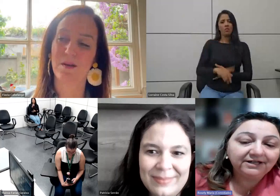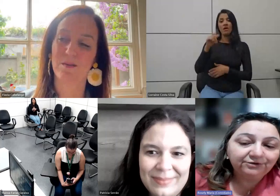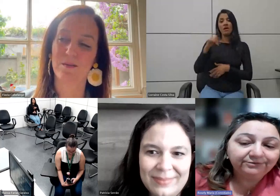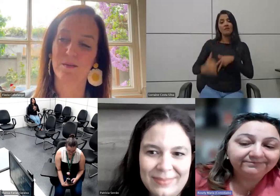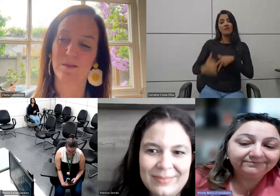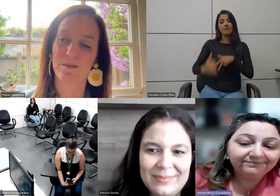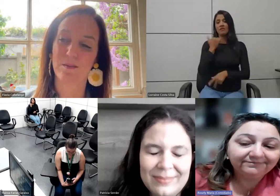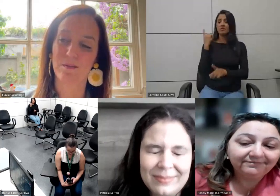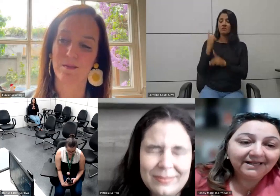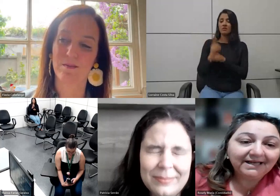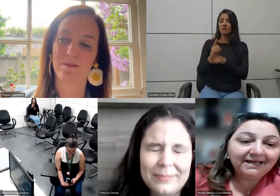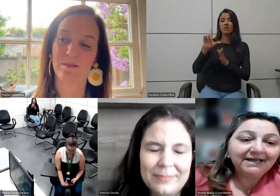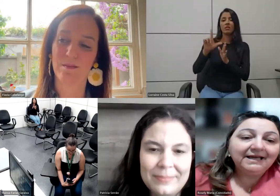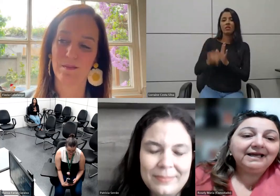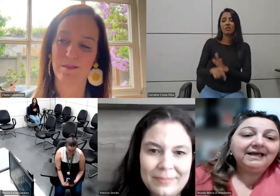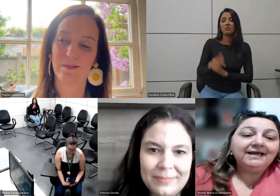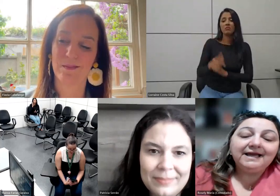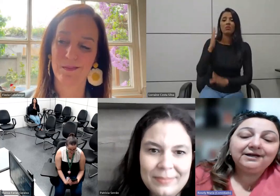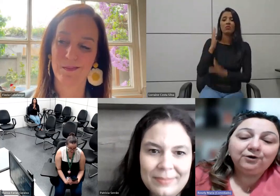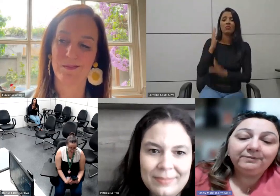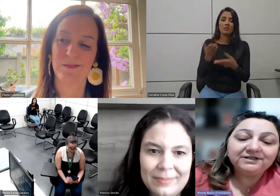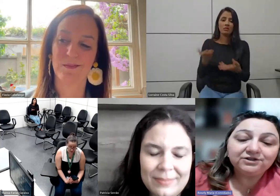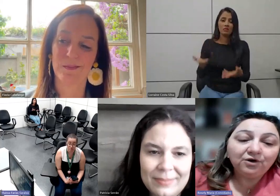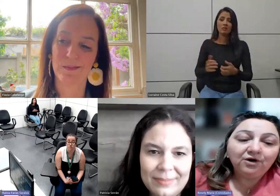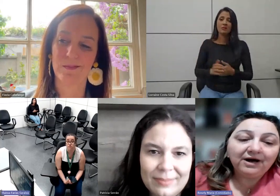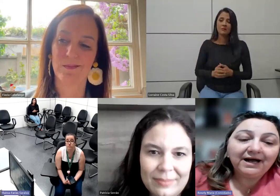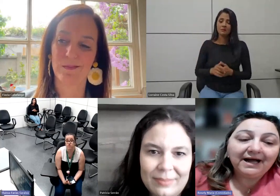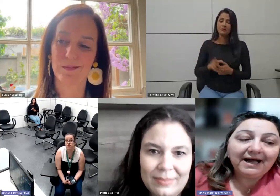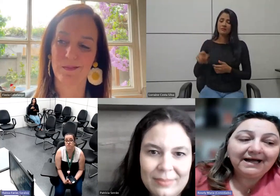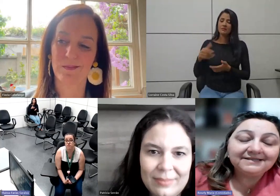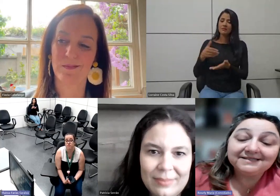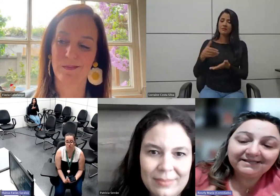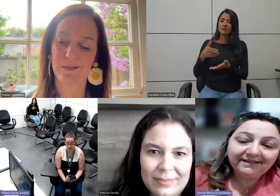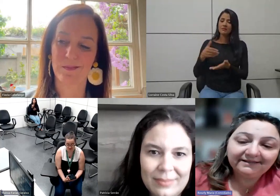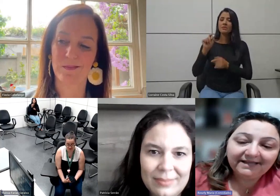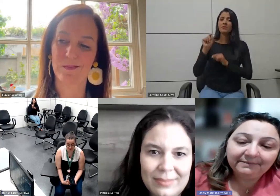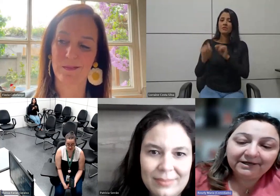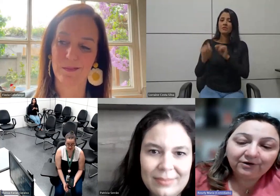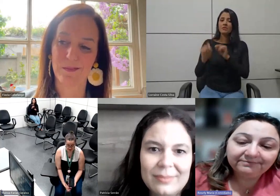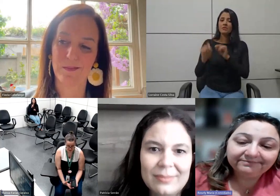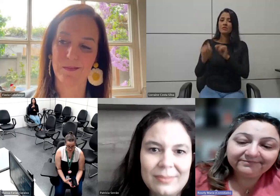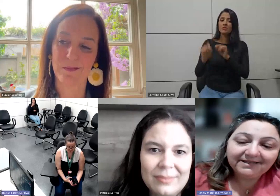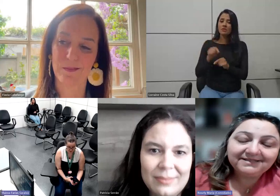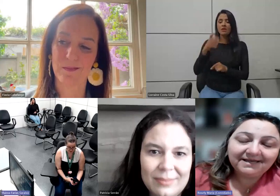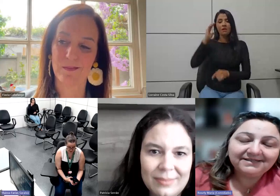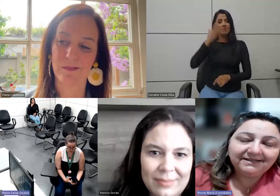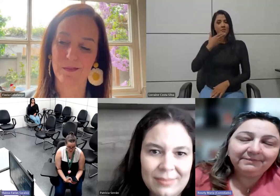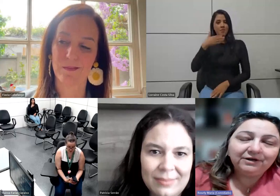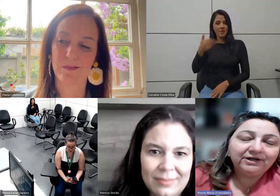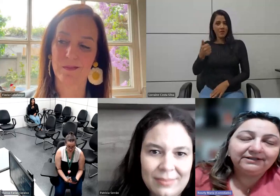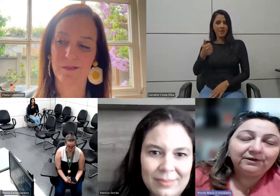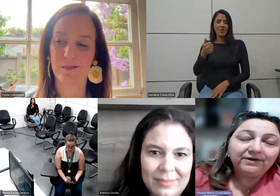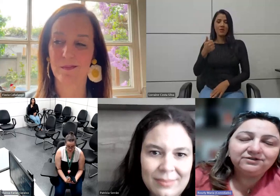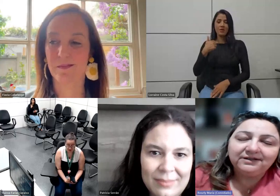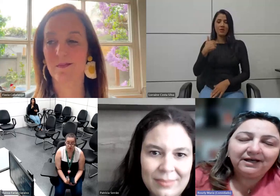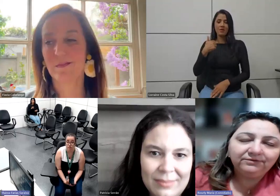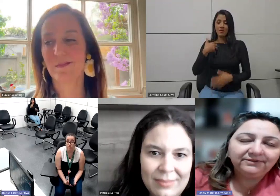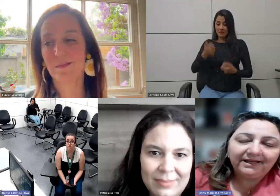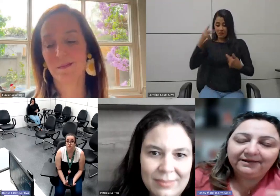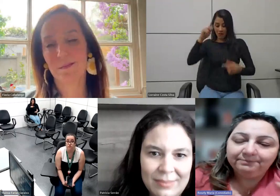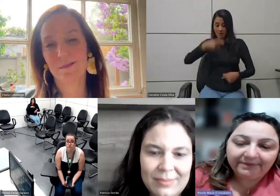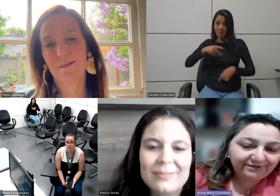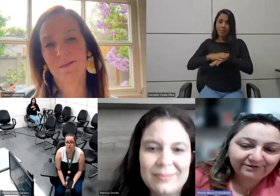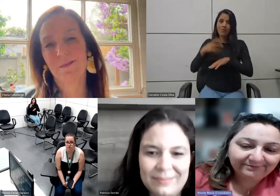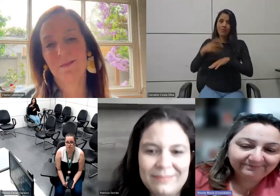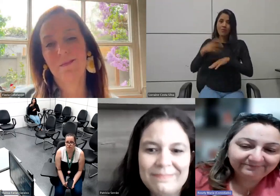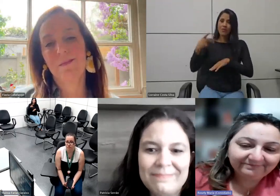diagnóstico tardio e ele começou a se entender melhor e se aceitar melhor então isso